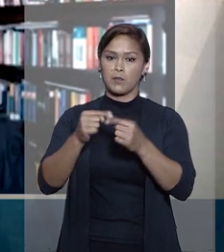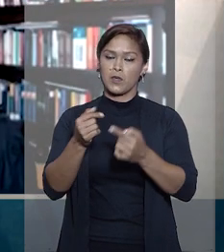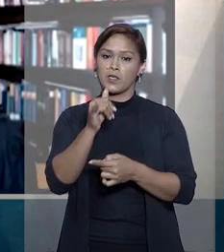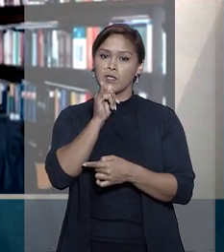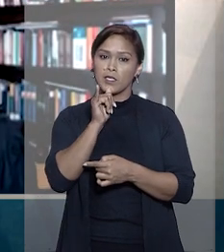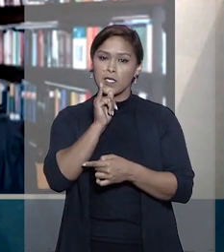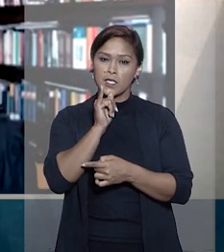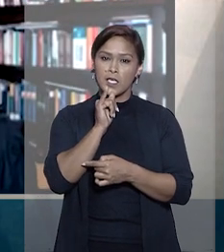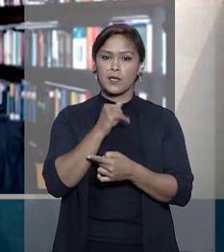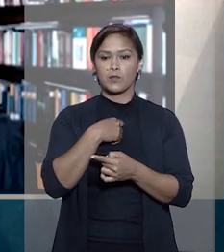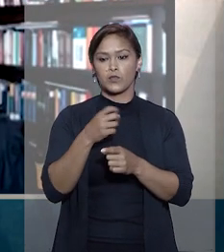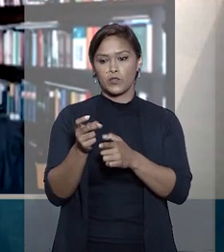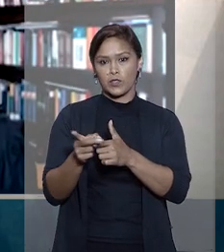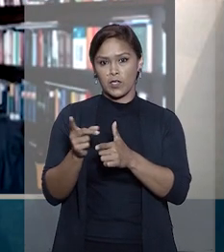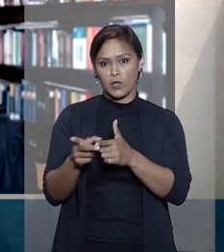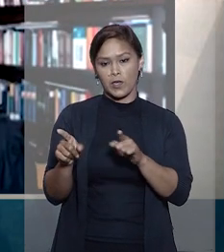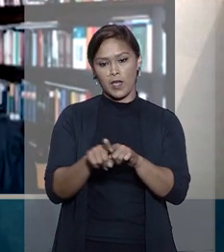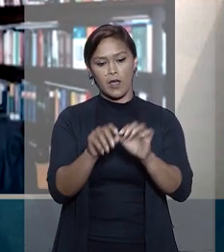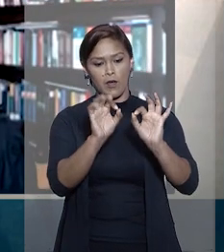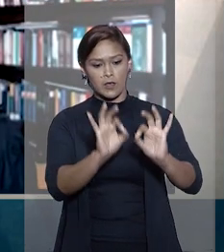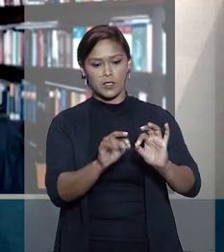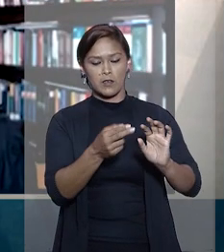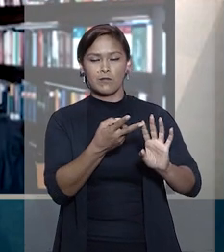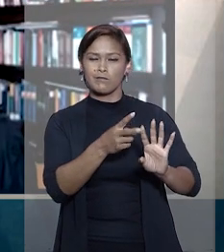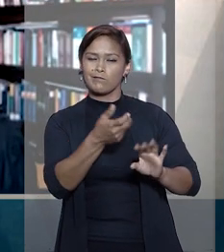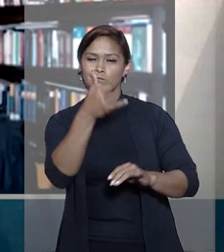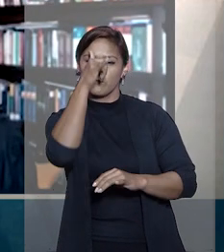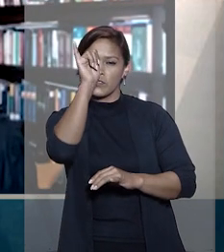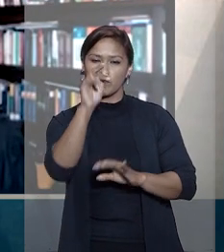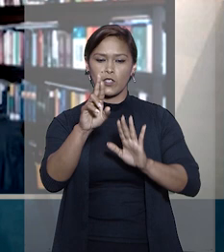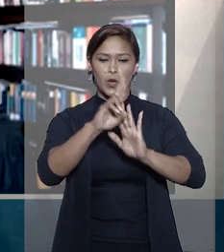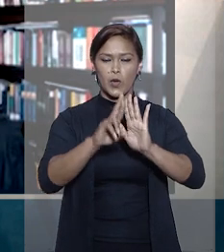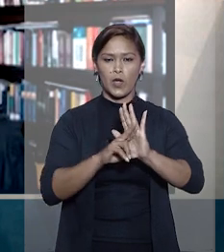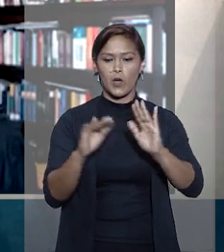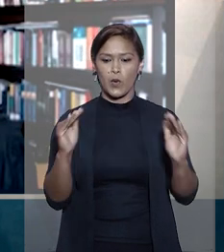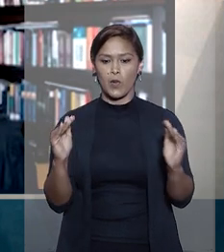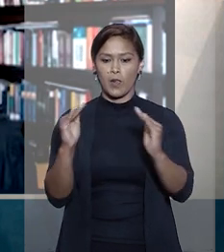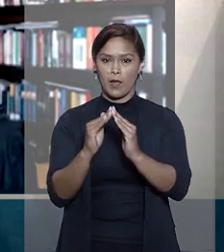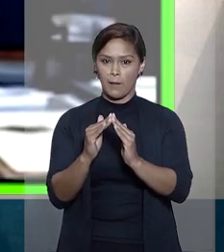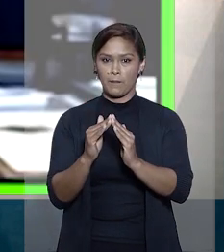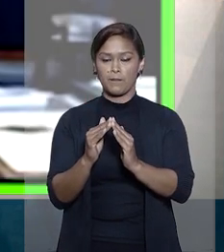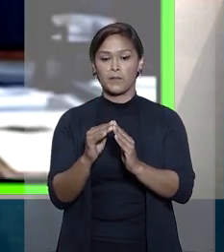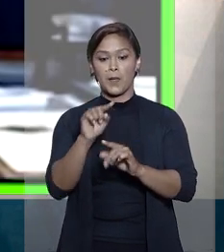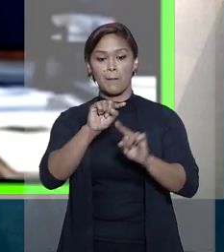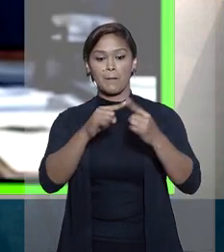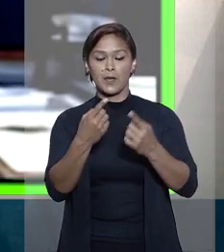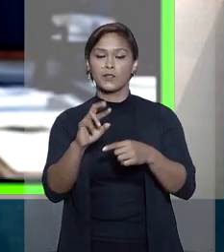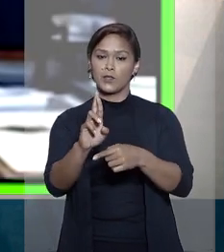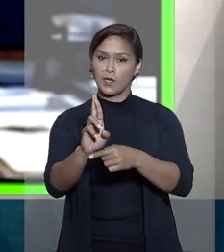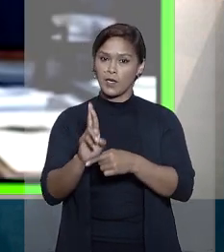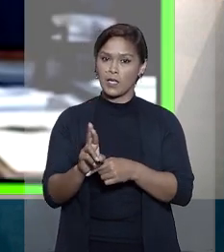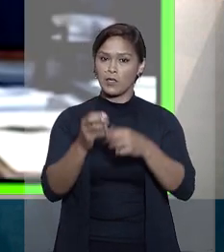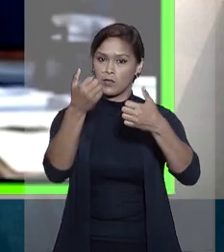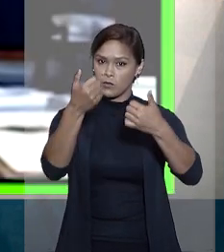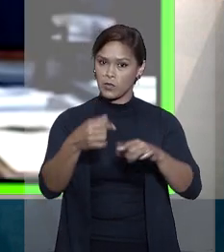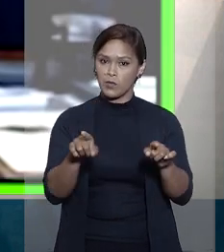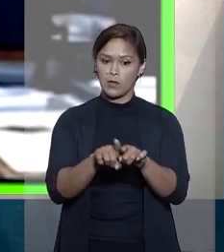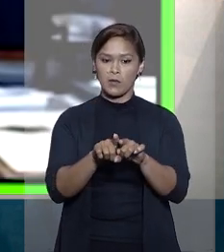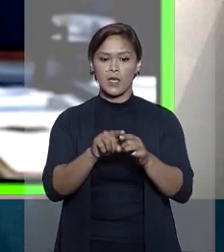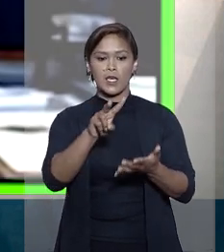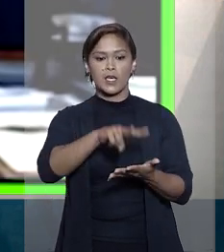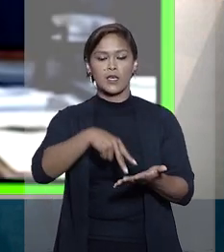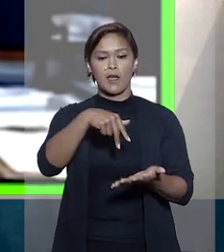por exemplo, na forma de aluguéis, aos que foram privados do regular domínio sobre o bem. Mas o relator ponderou que a